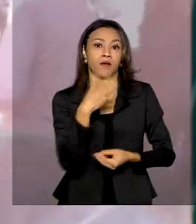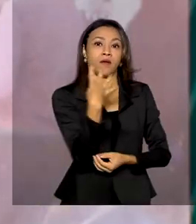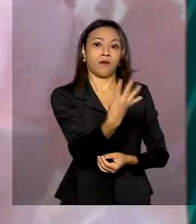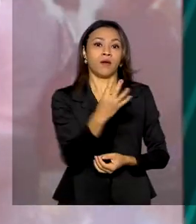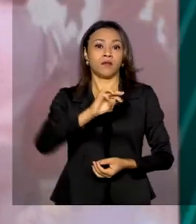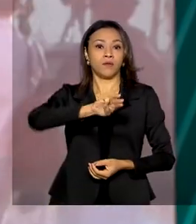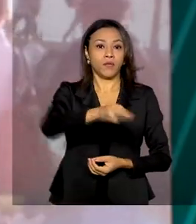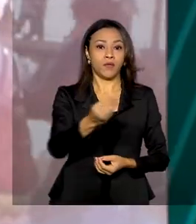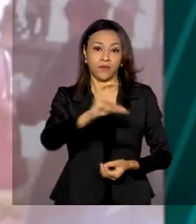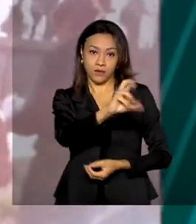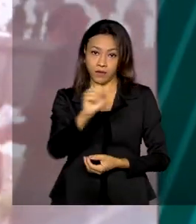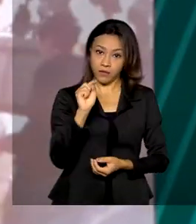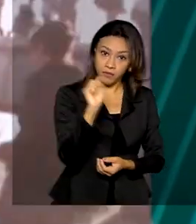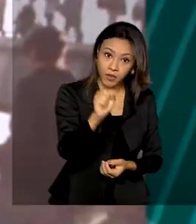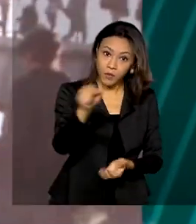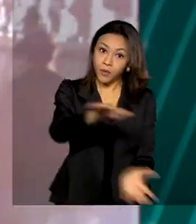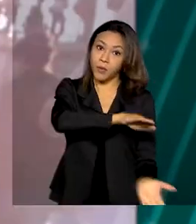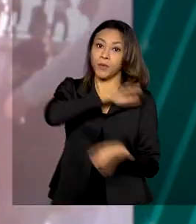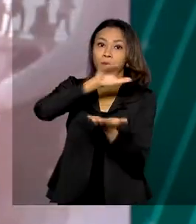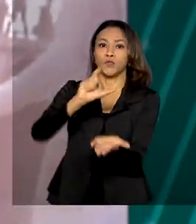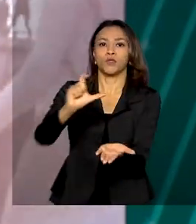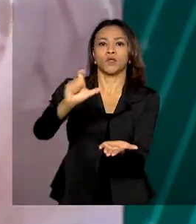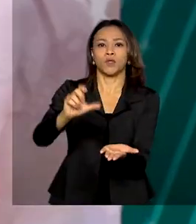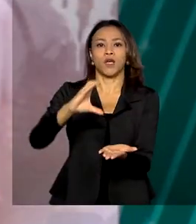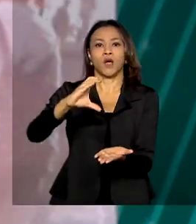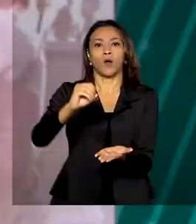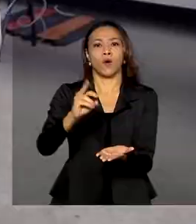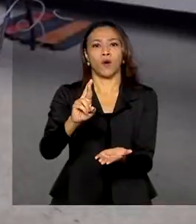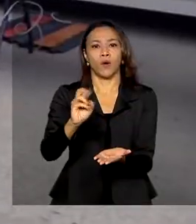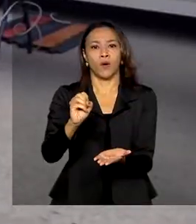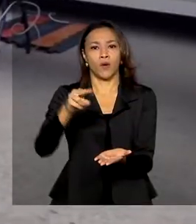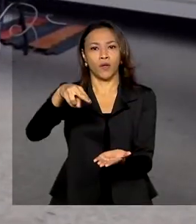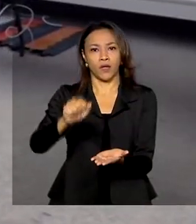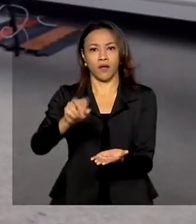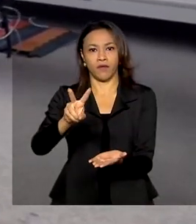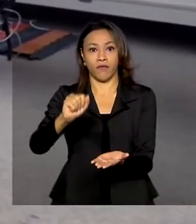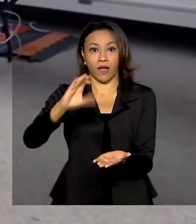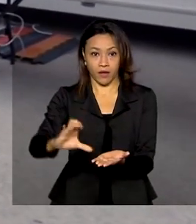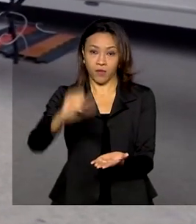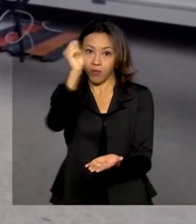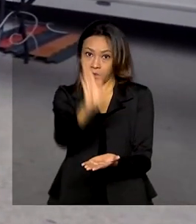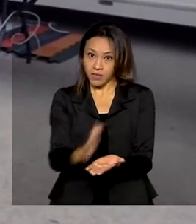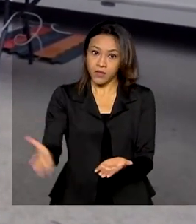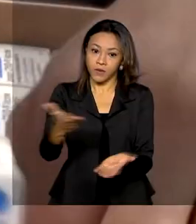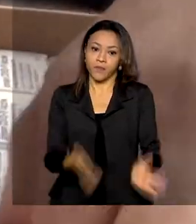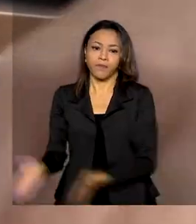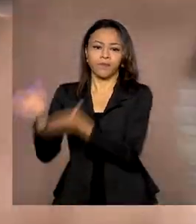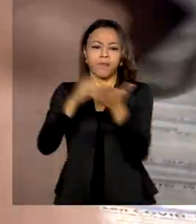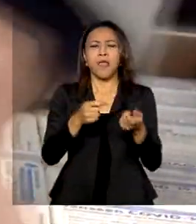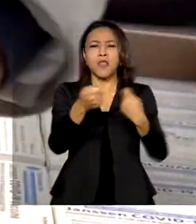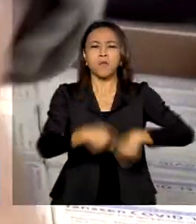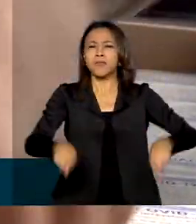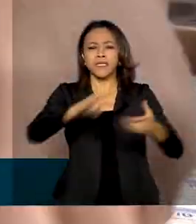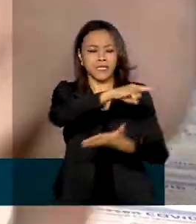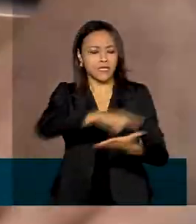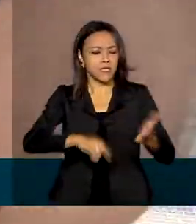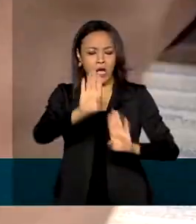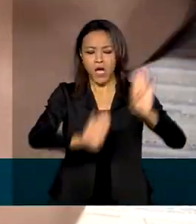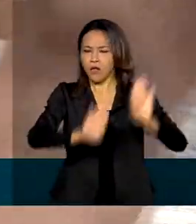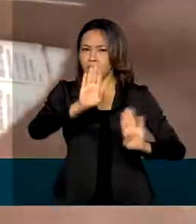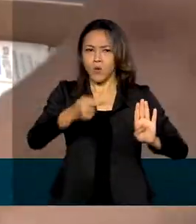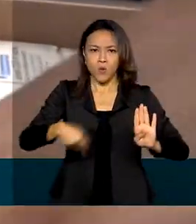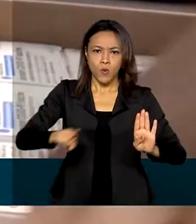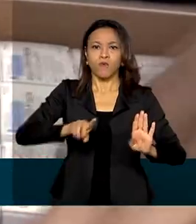meio de doses da Coronavac para todo o país. A dispensa de licitação vale para a compra de